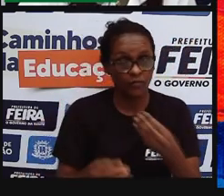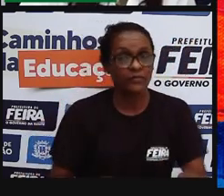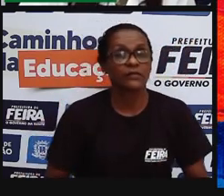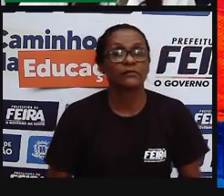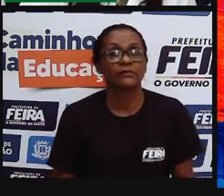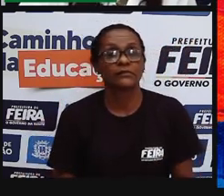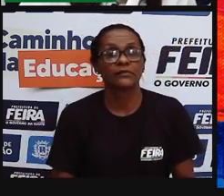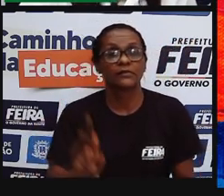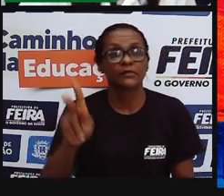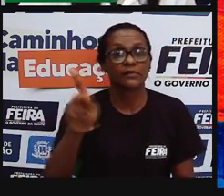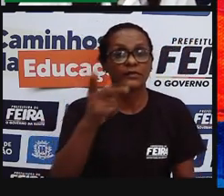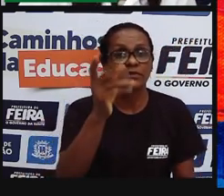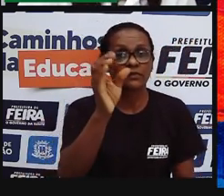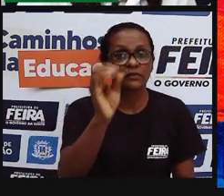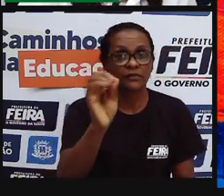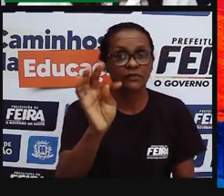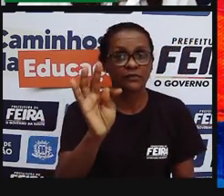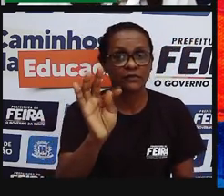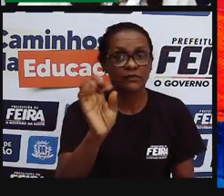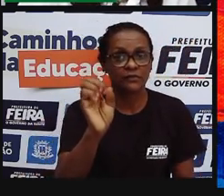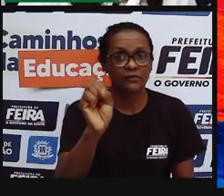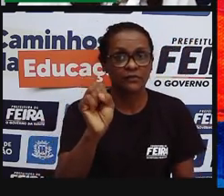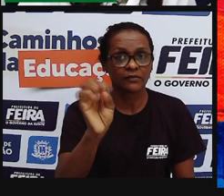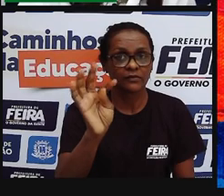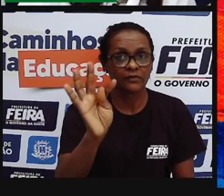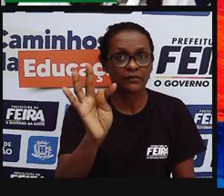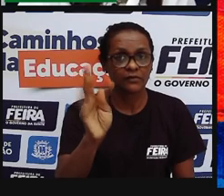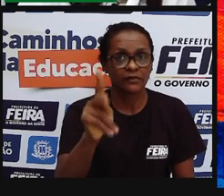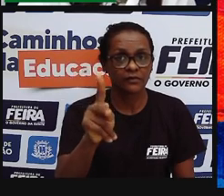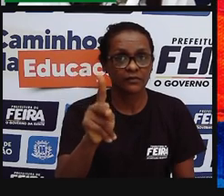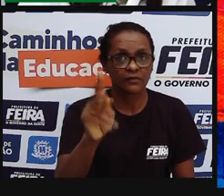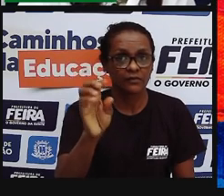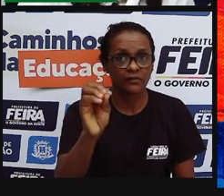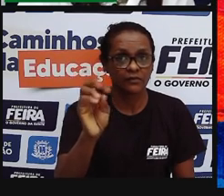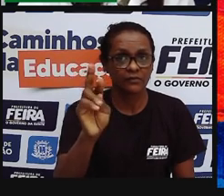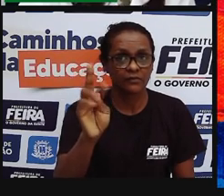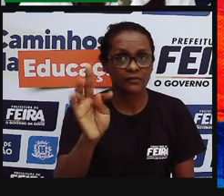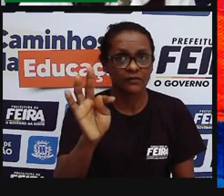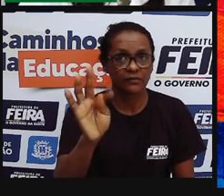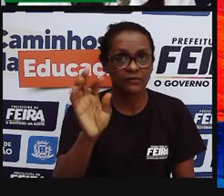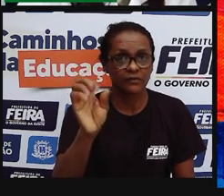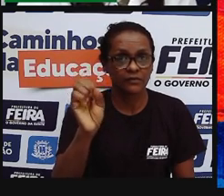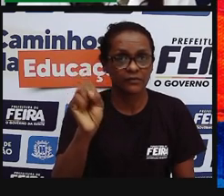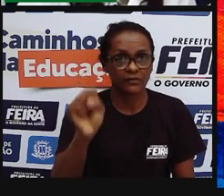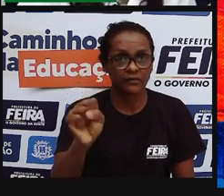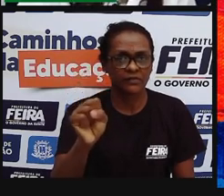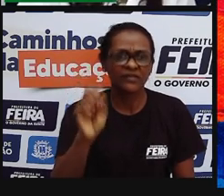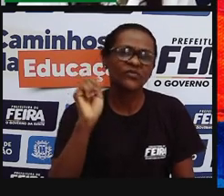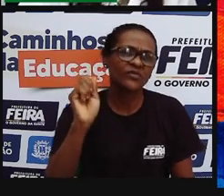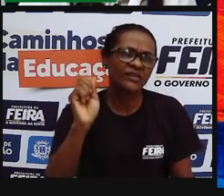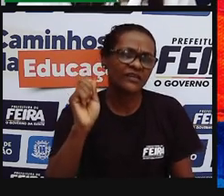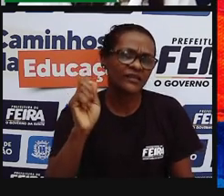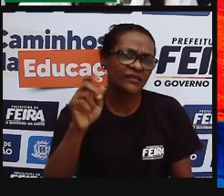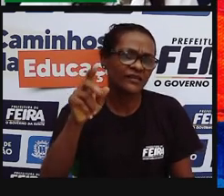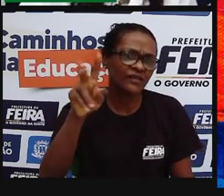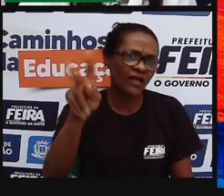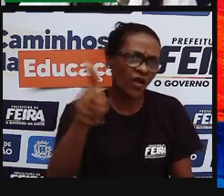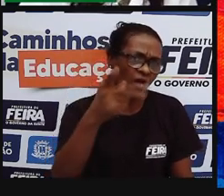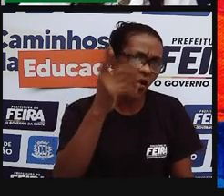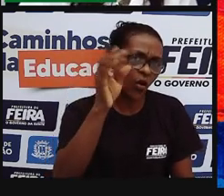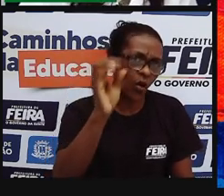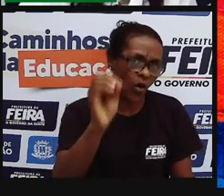o que significa isso no mundo, né, o que significa isso? São ambientes com grande diversidade, mas também com grande